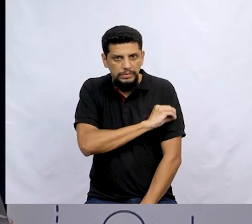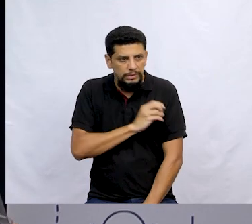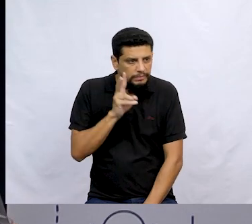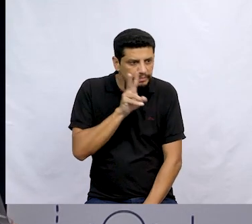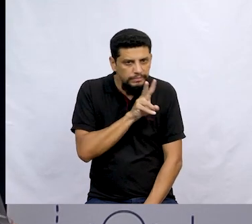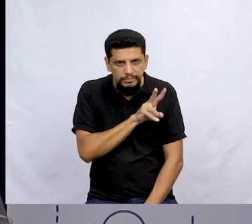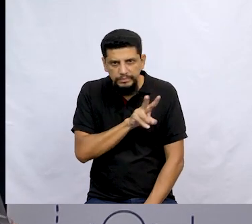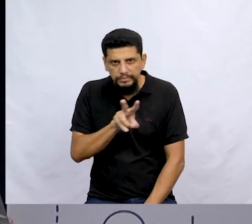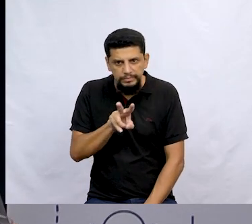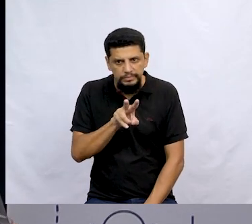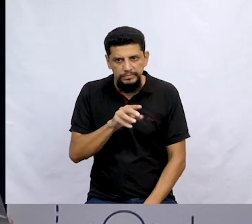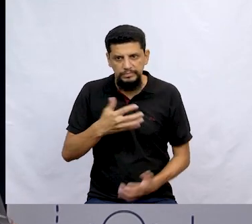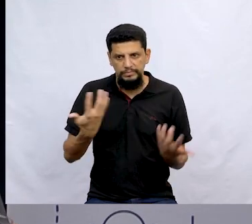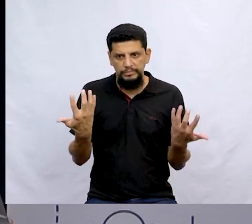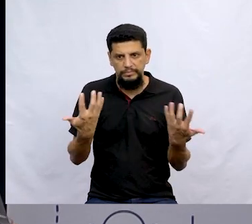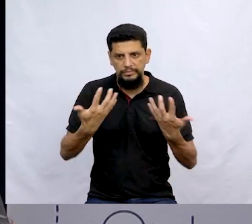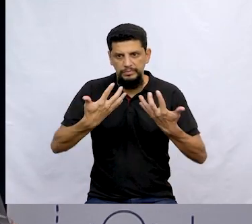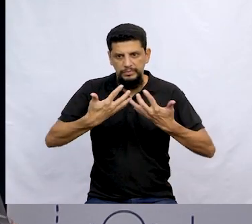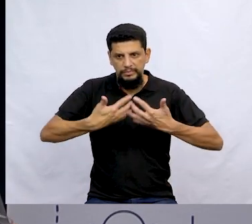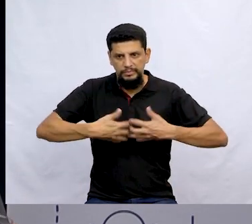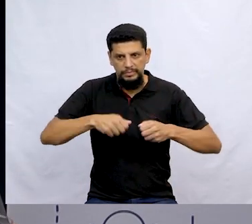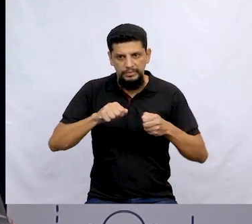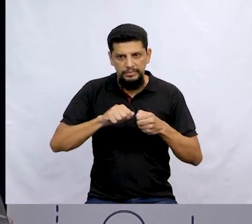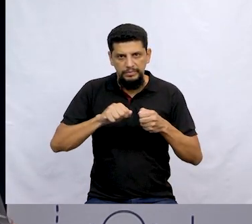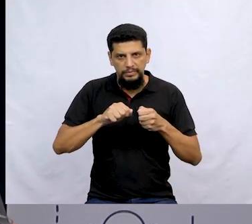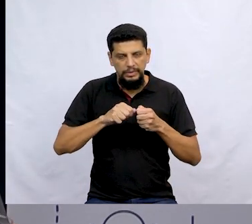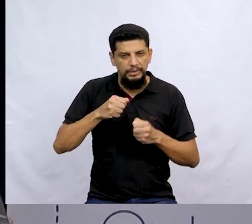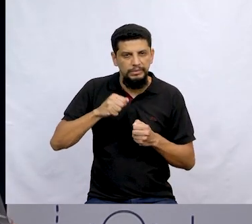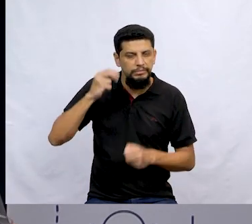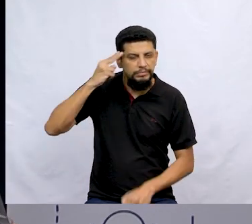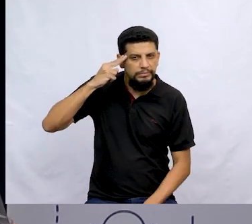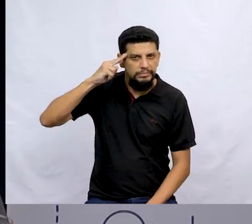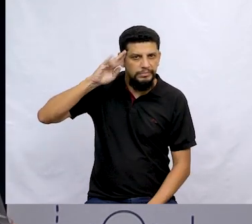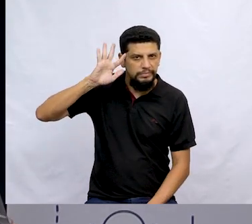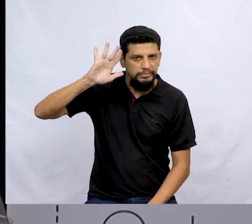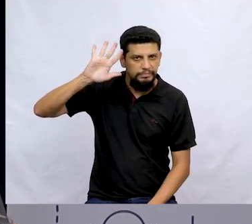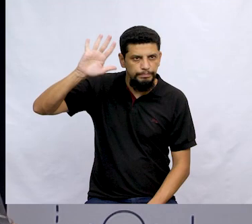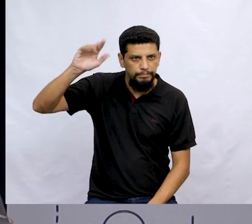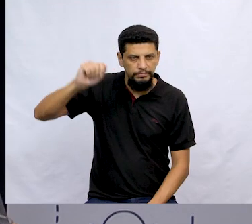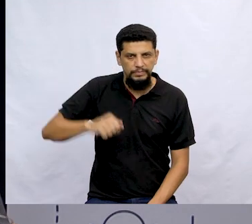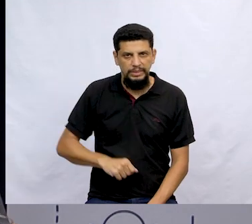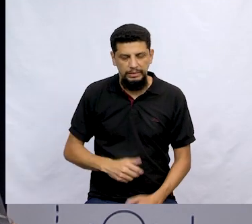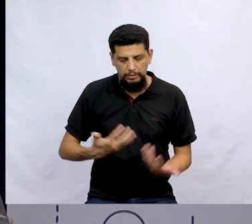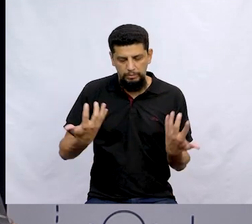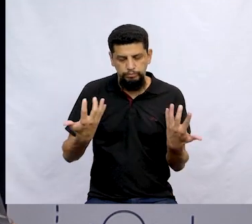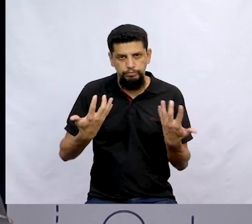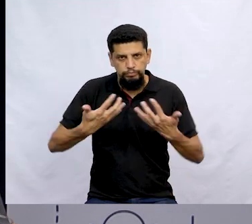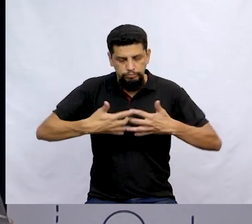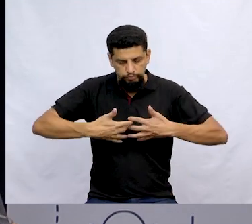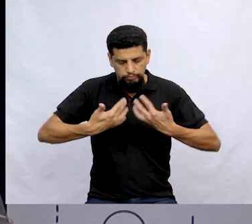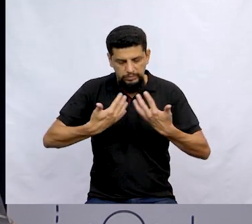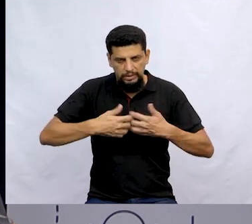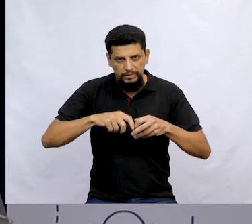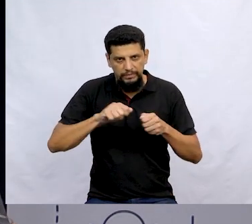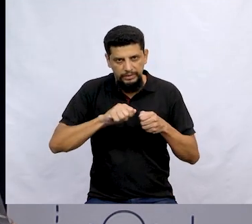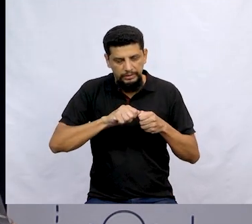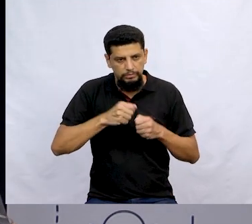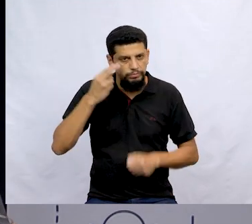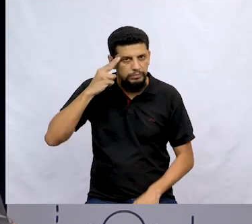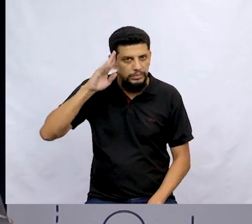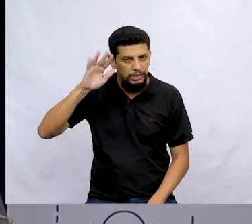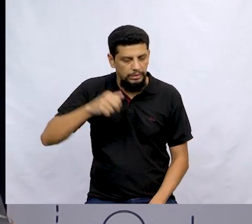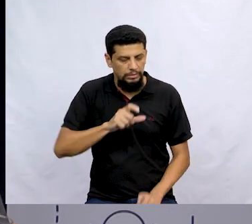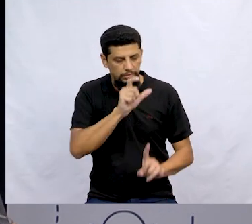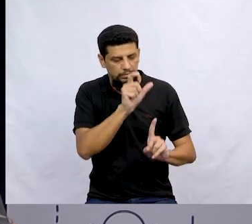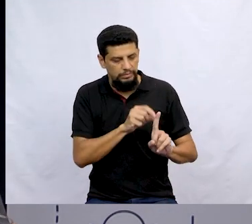viu, então, a máquina de fabricar sonhos. Isso mesmo, a máquina de fabricar sonhos. Foi a dona Maria que